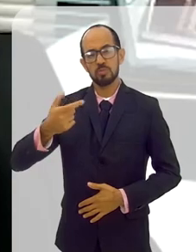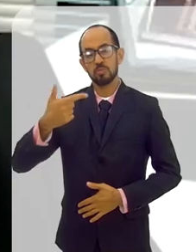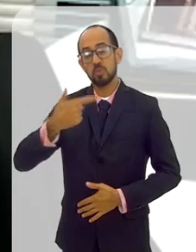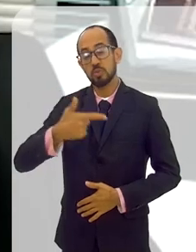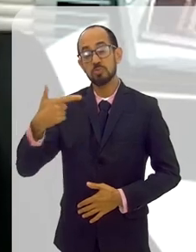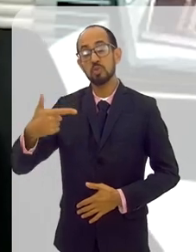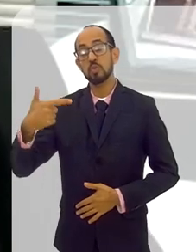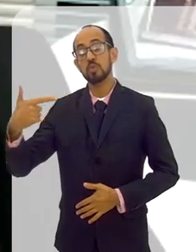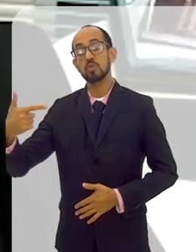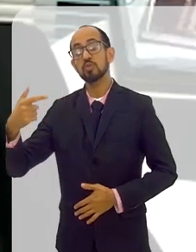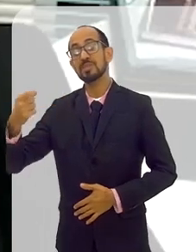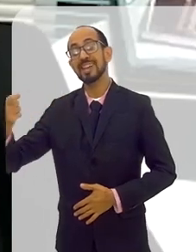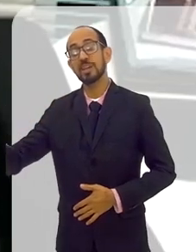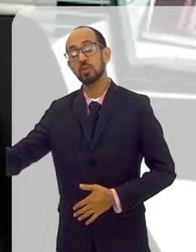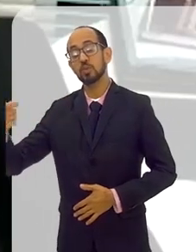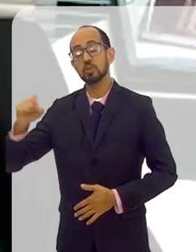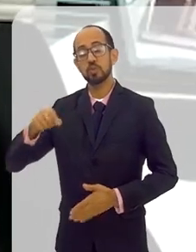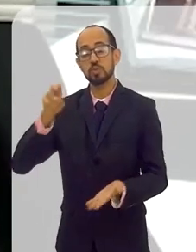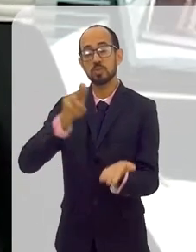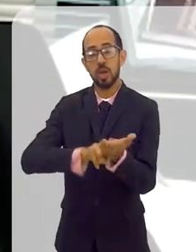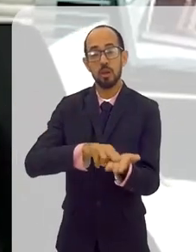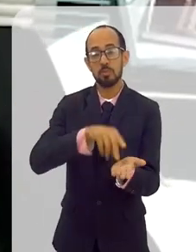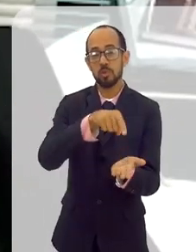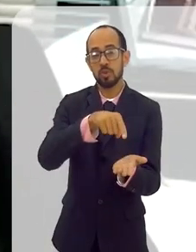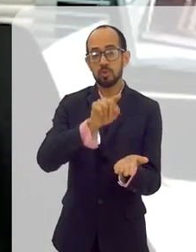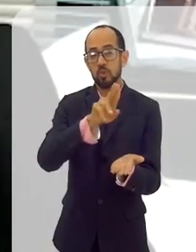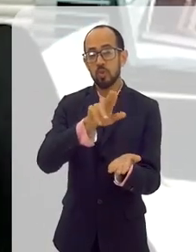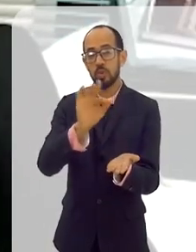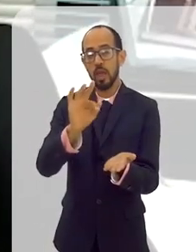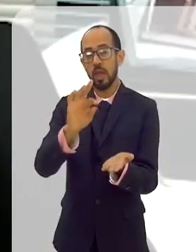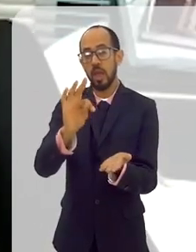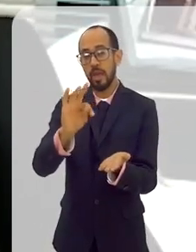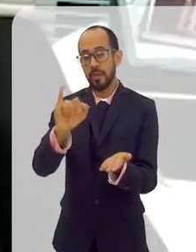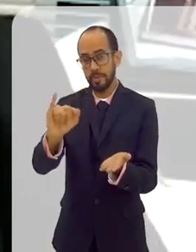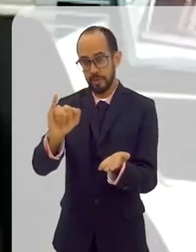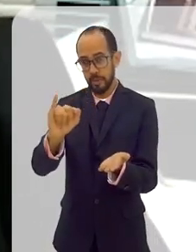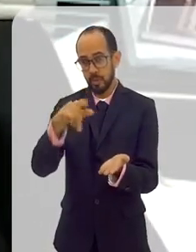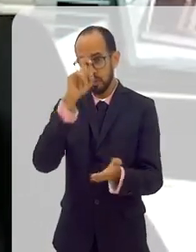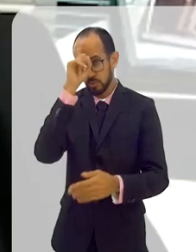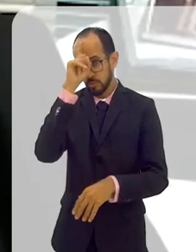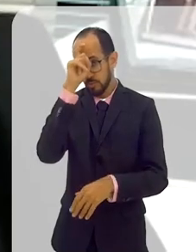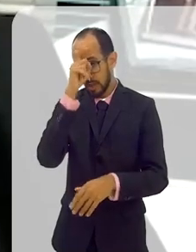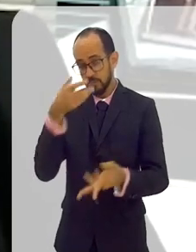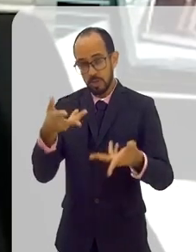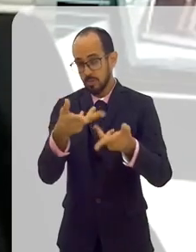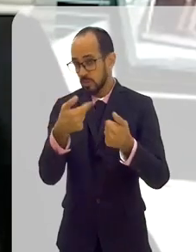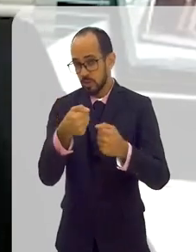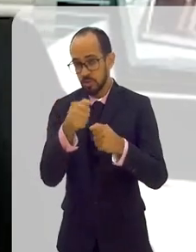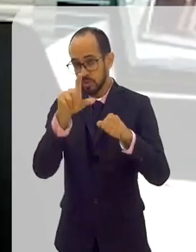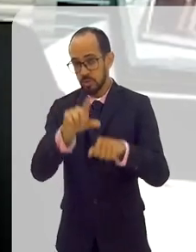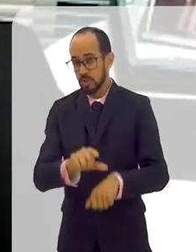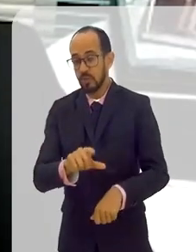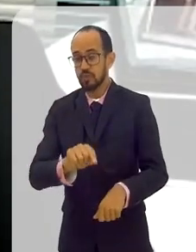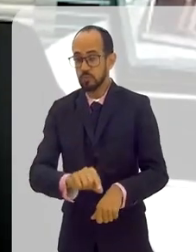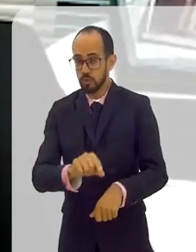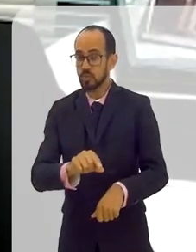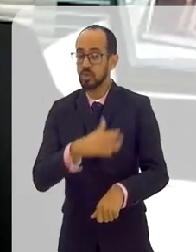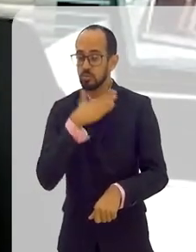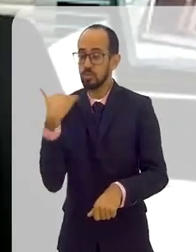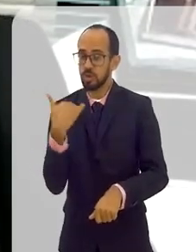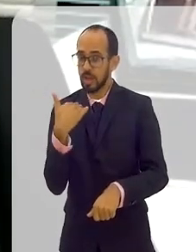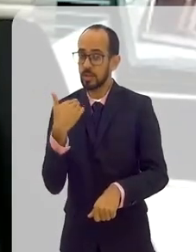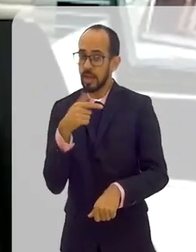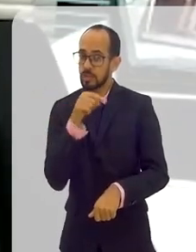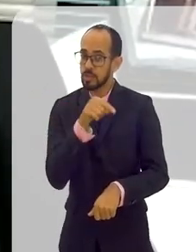UTI com profissionais altamente qualificados, hospitais tão bons que houve muito menos mortalidade nesses